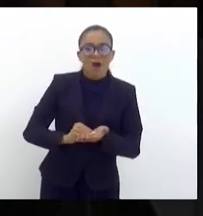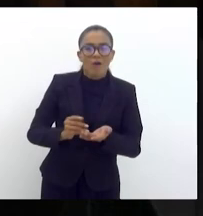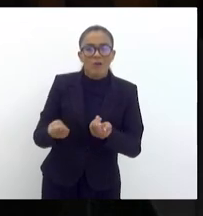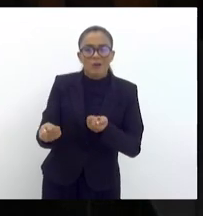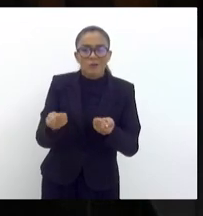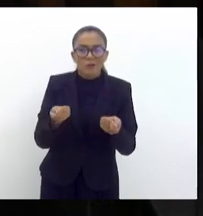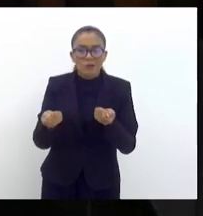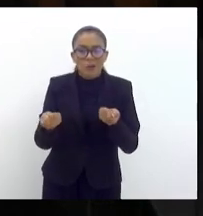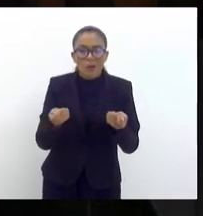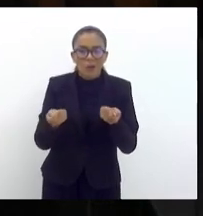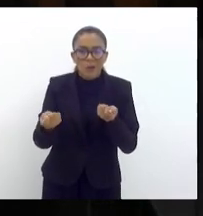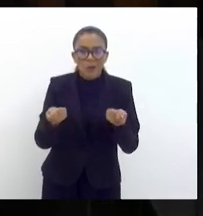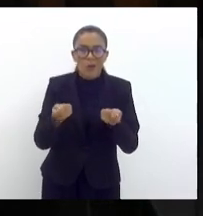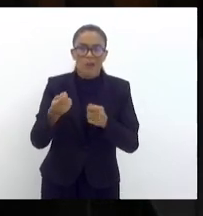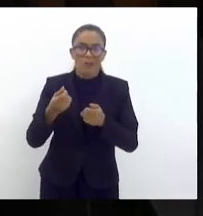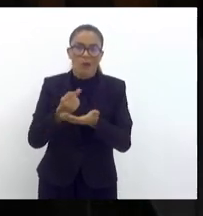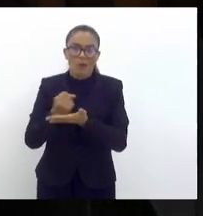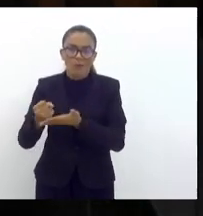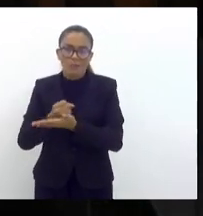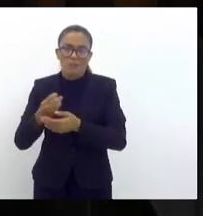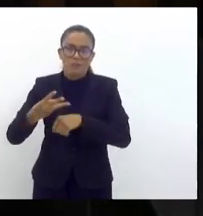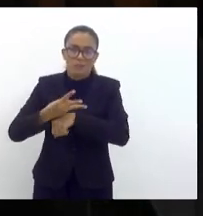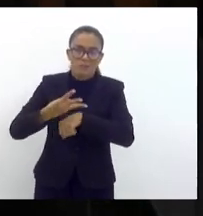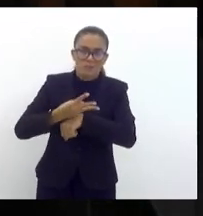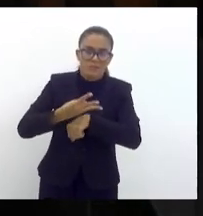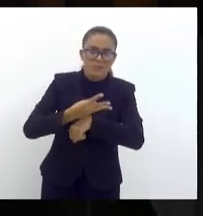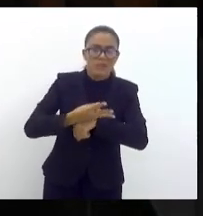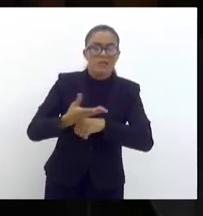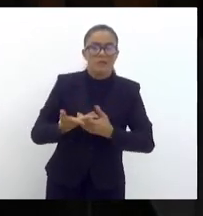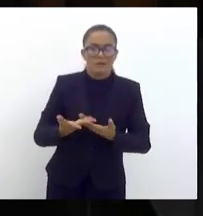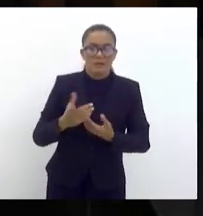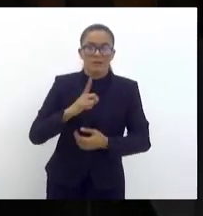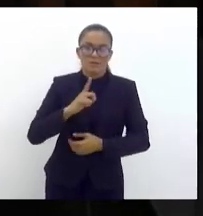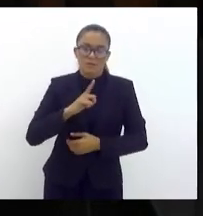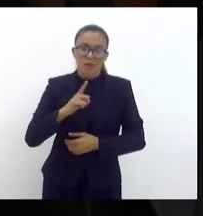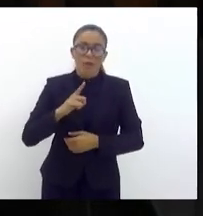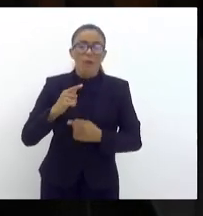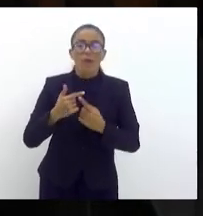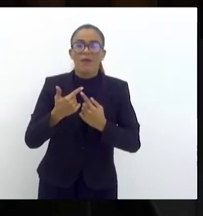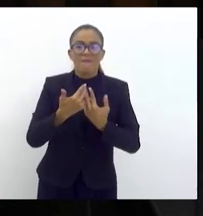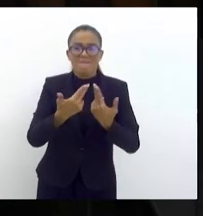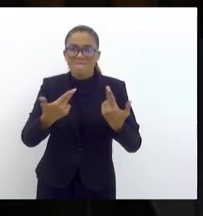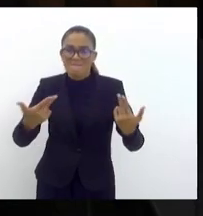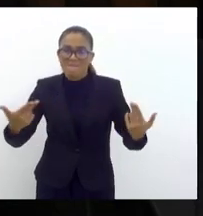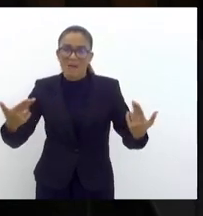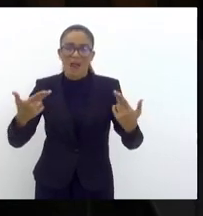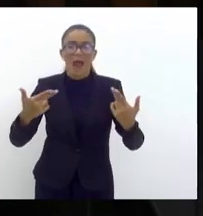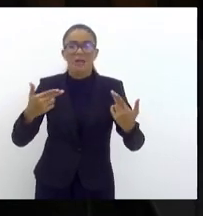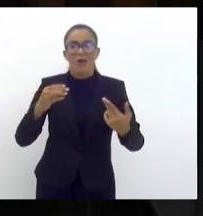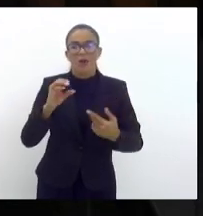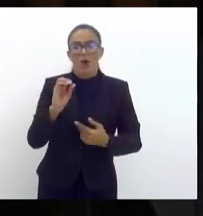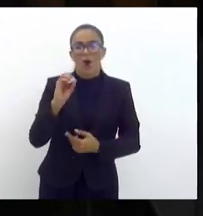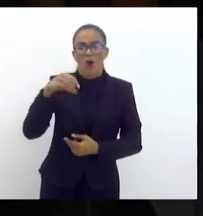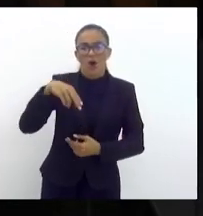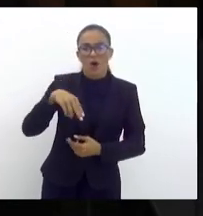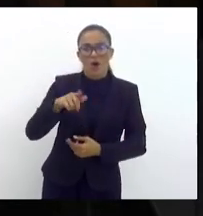essas terceirizações, porque aí vem uma avalanche de organizações sociais,